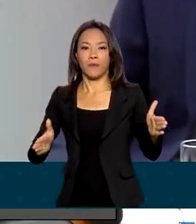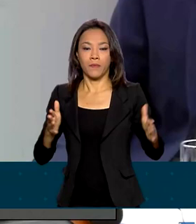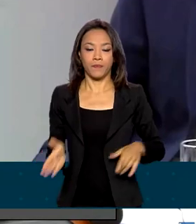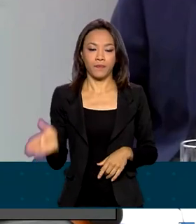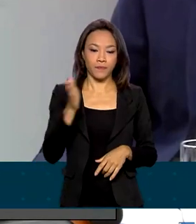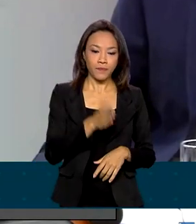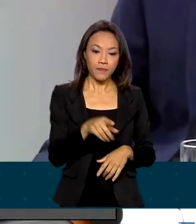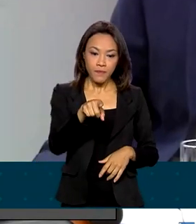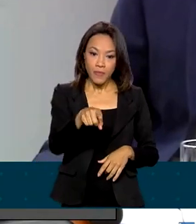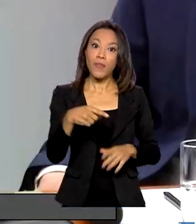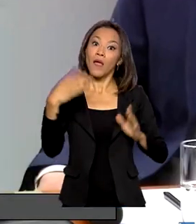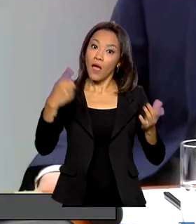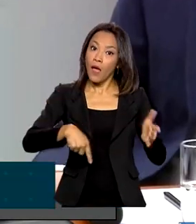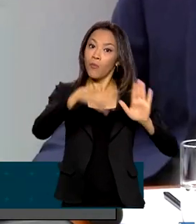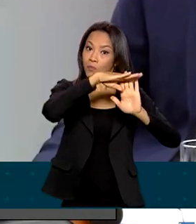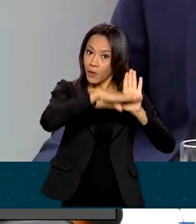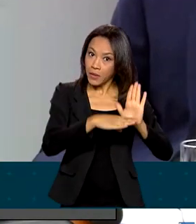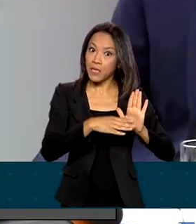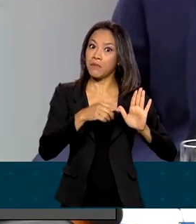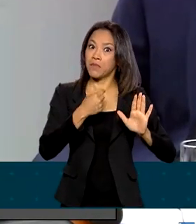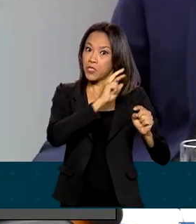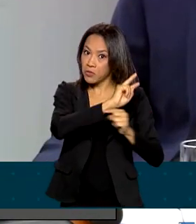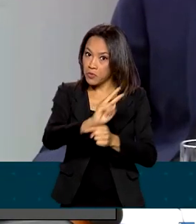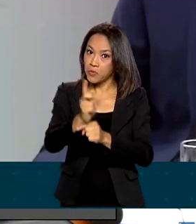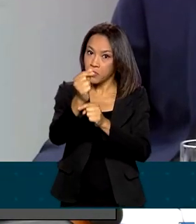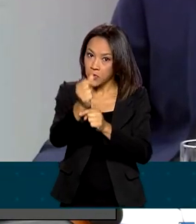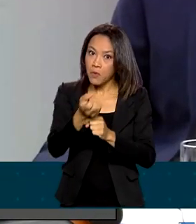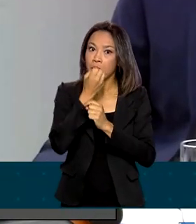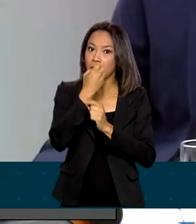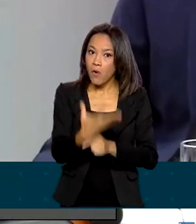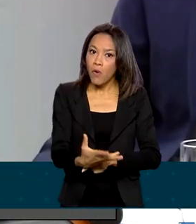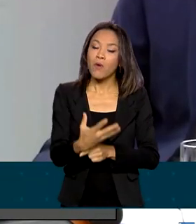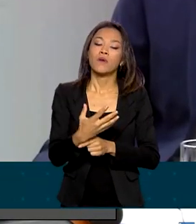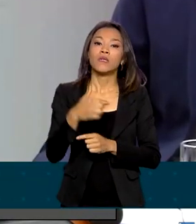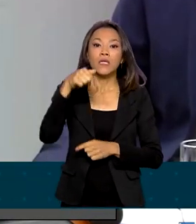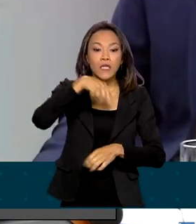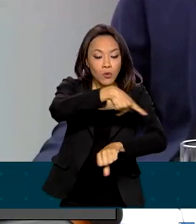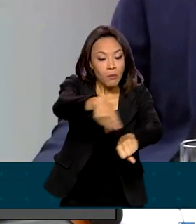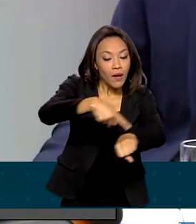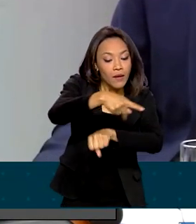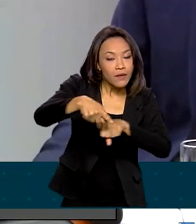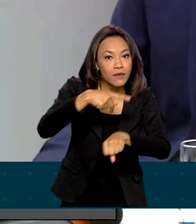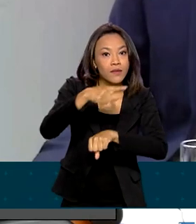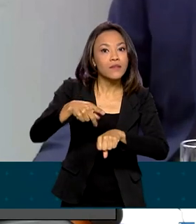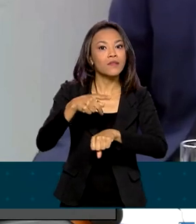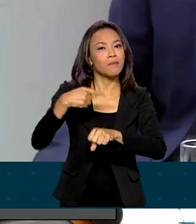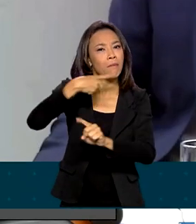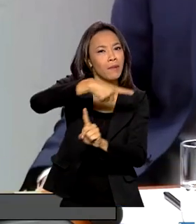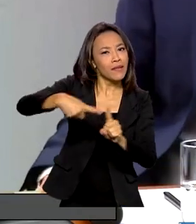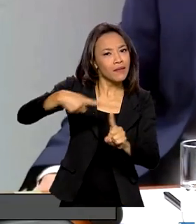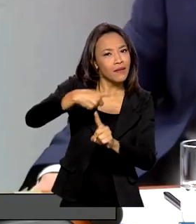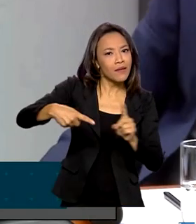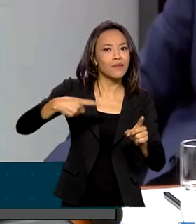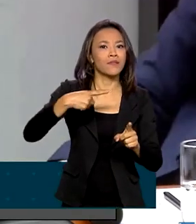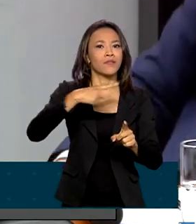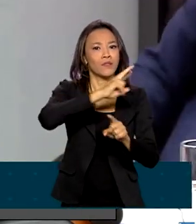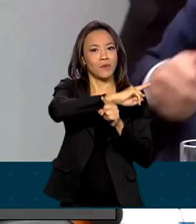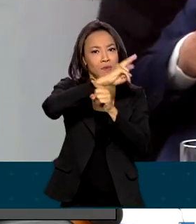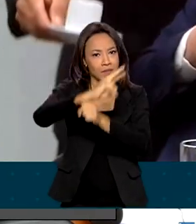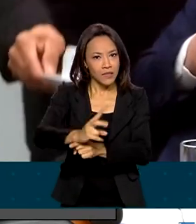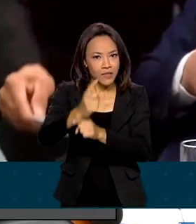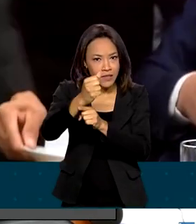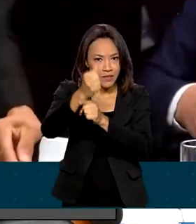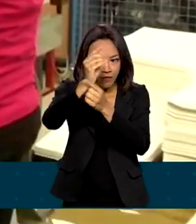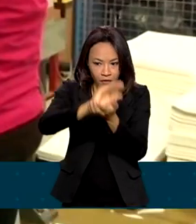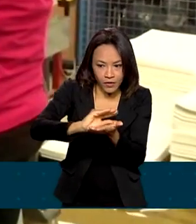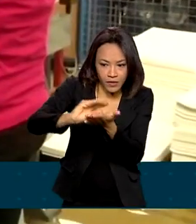crédito bem-sucedido e, de novo, foi a primeira vez que teve uma recuperação econômica no país, onde metade do crédito foi canalizado